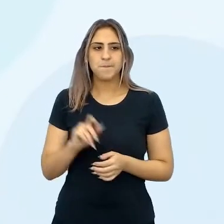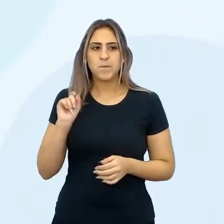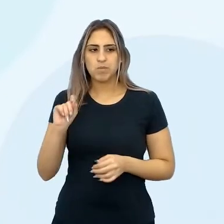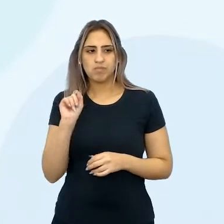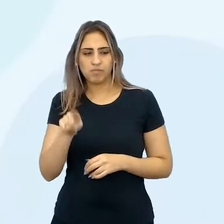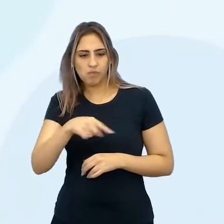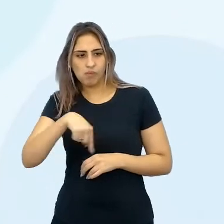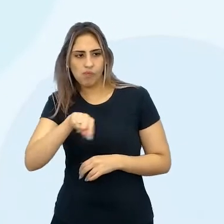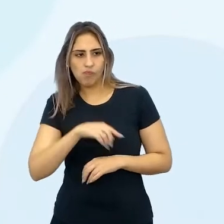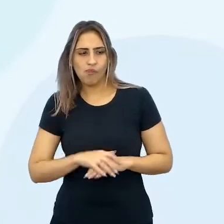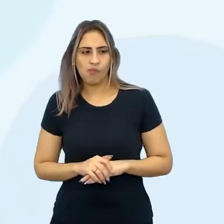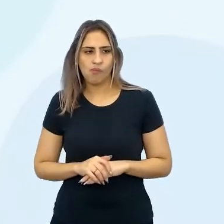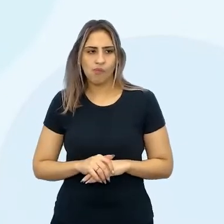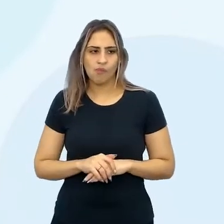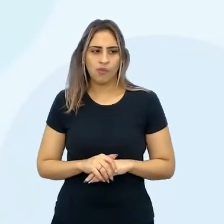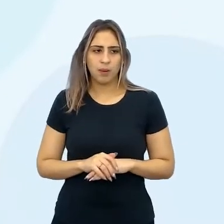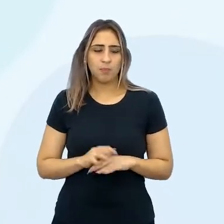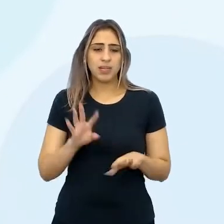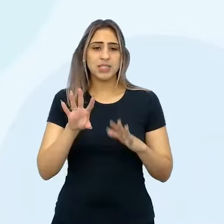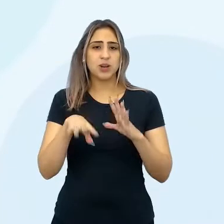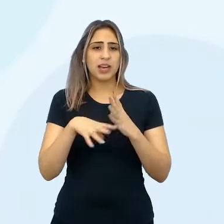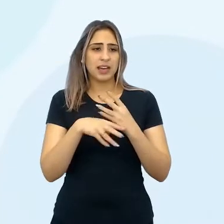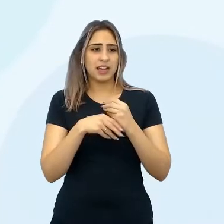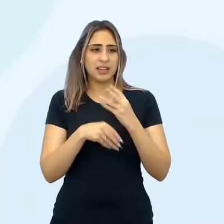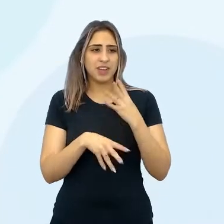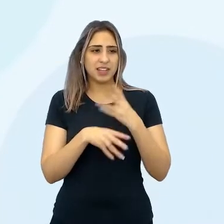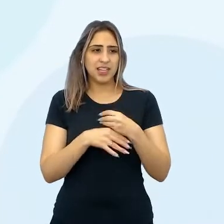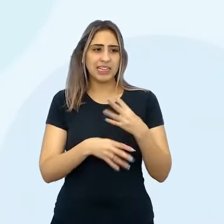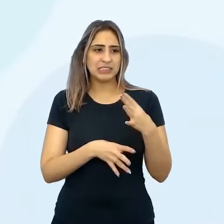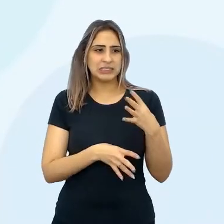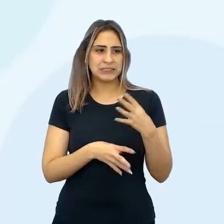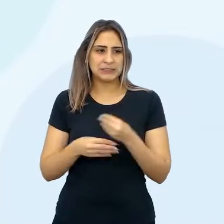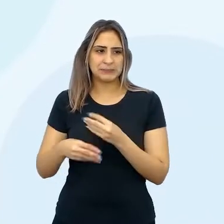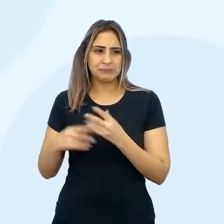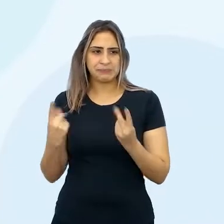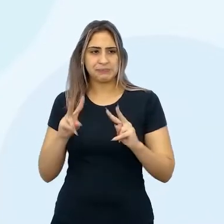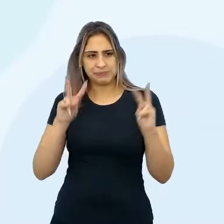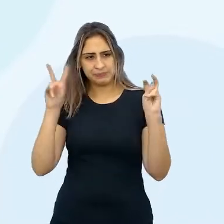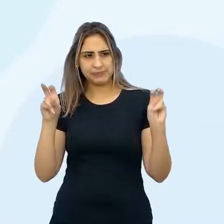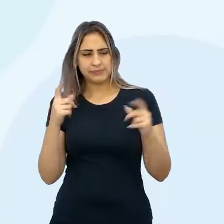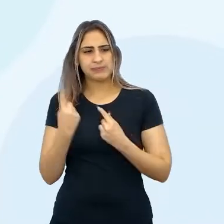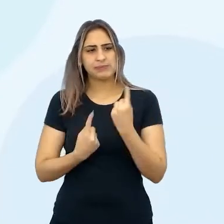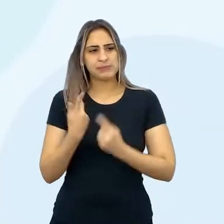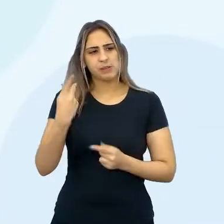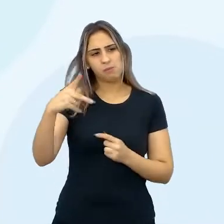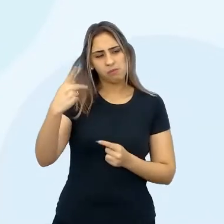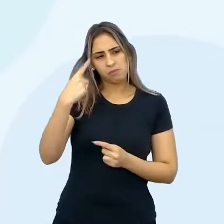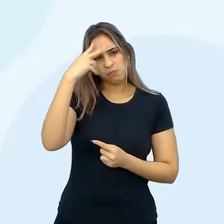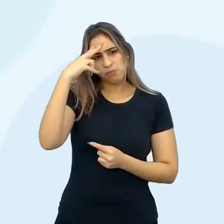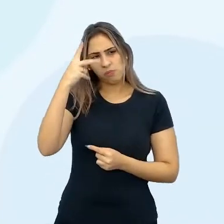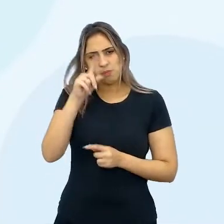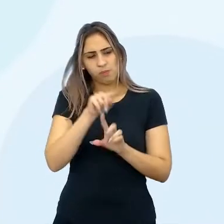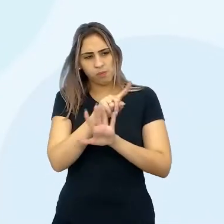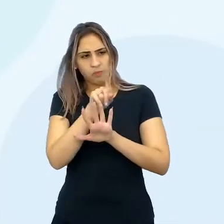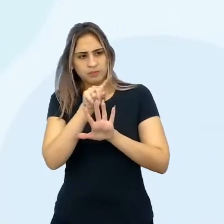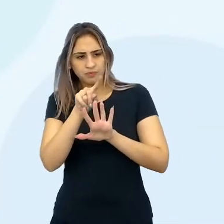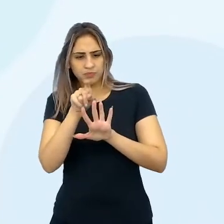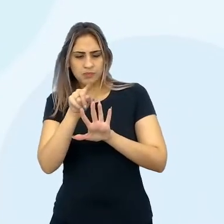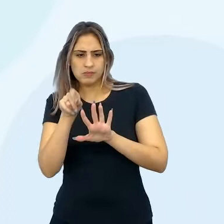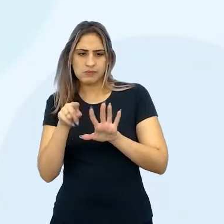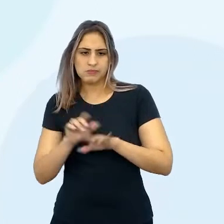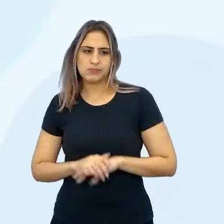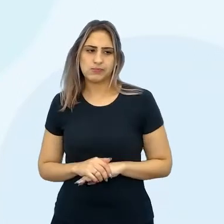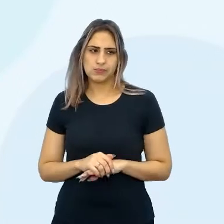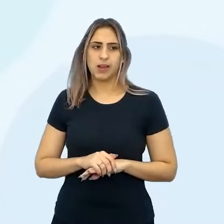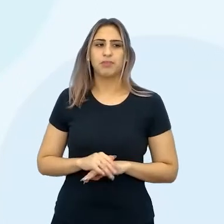que que você está falando, né? O qual é o seu tema, qual que é a sua hipótese, qual que é o